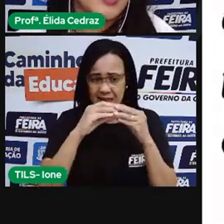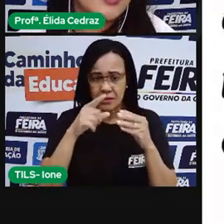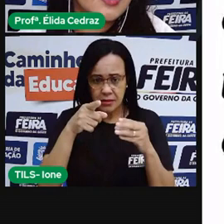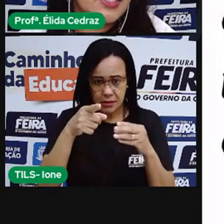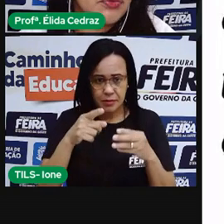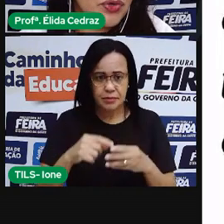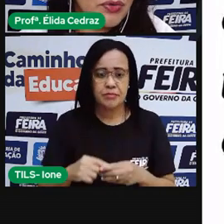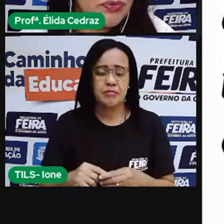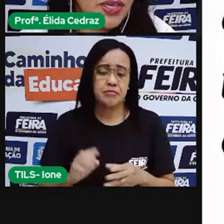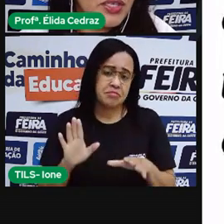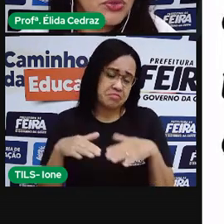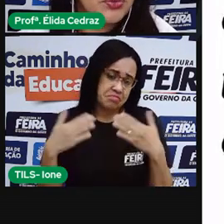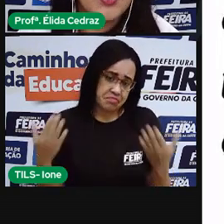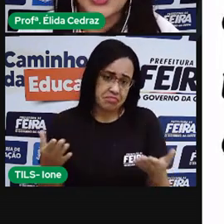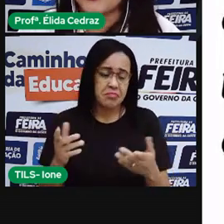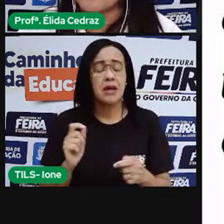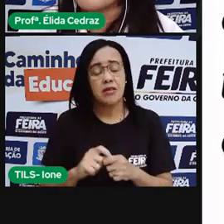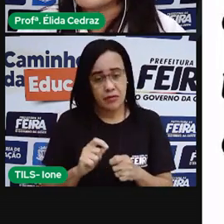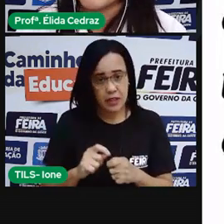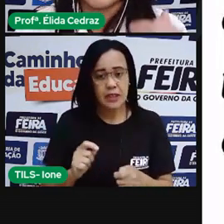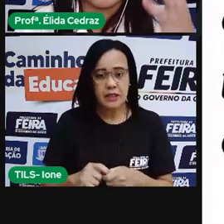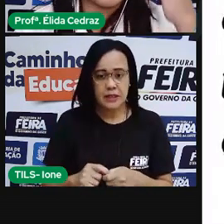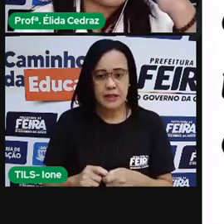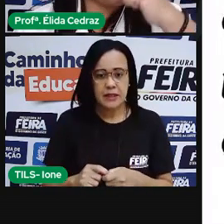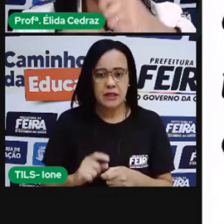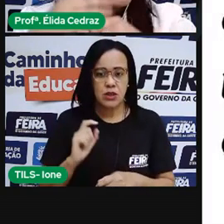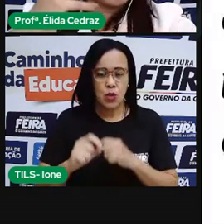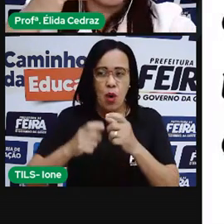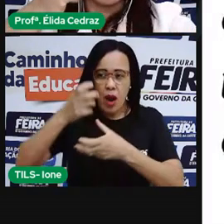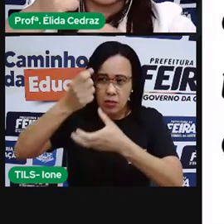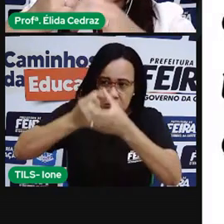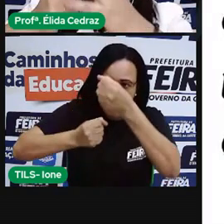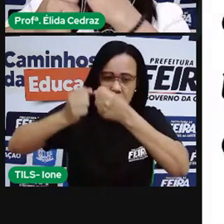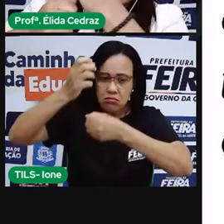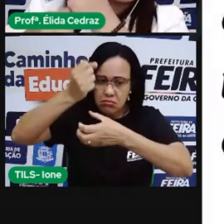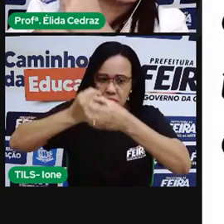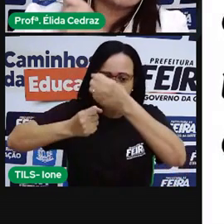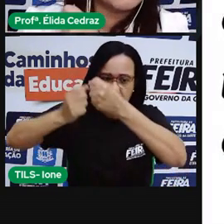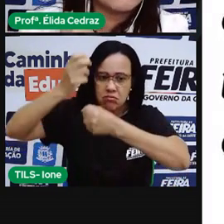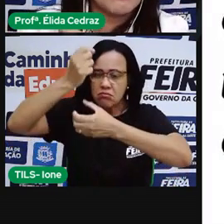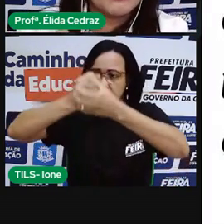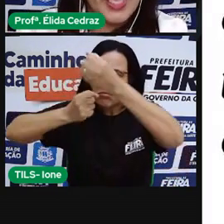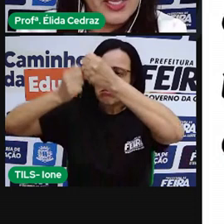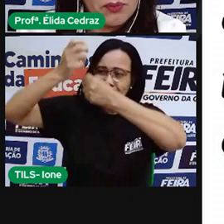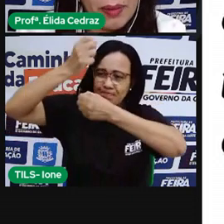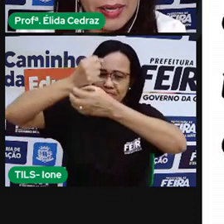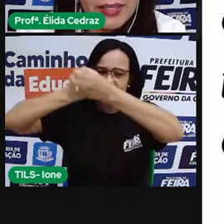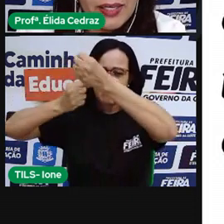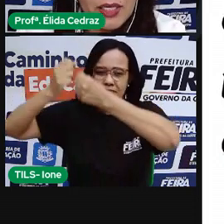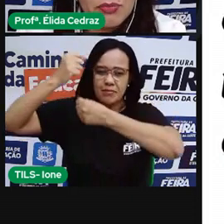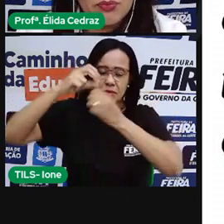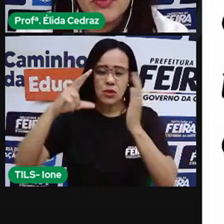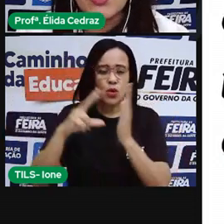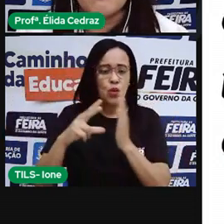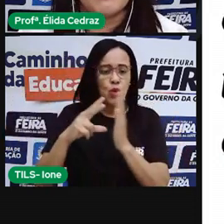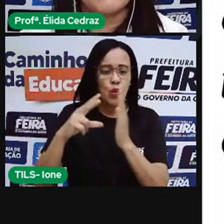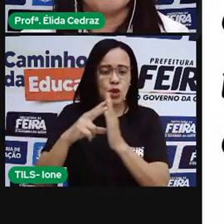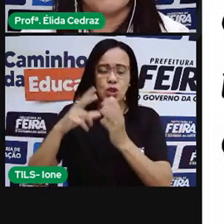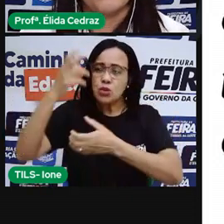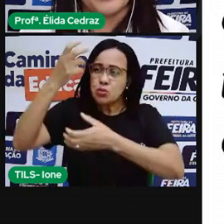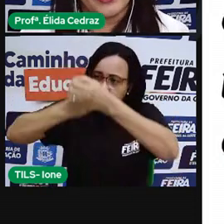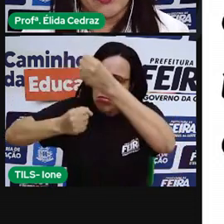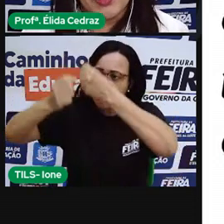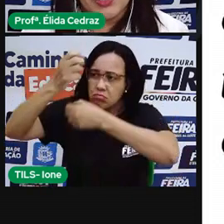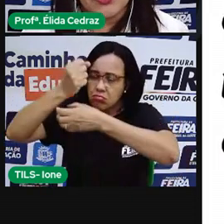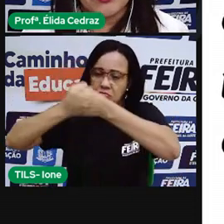Assim foi feito e começaram a subir. As mães voltaram para Fibo para